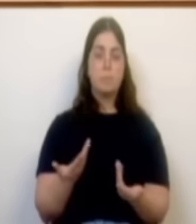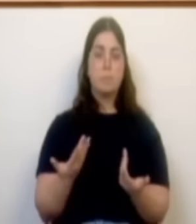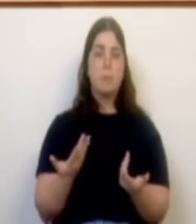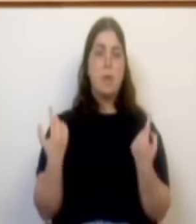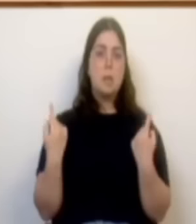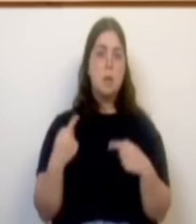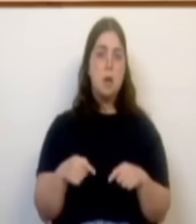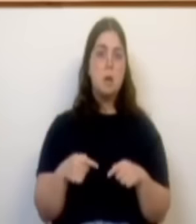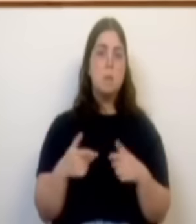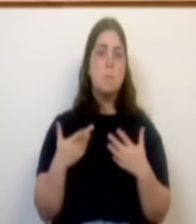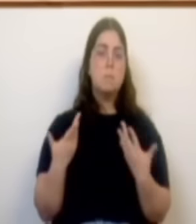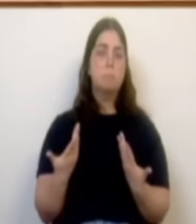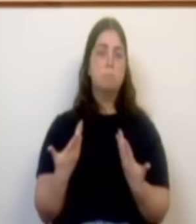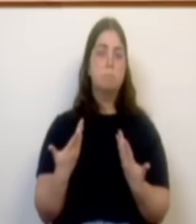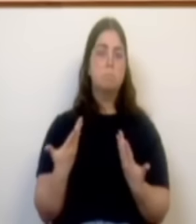Temos...